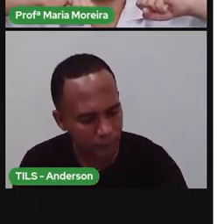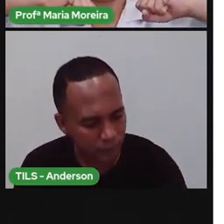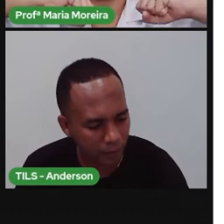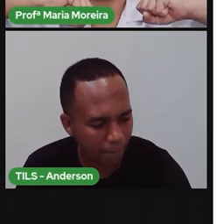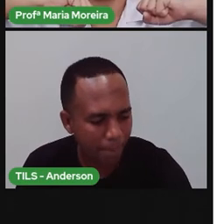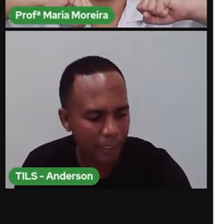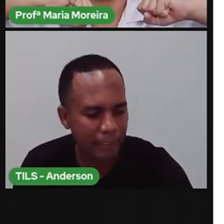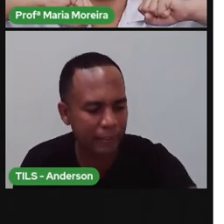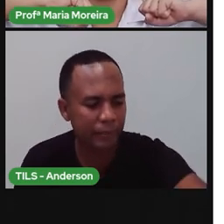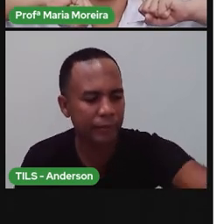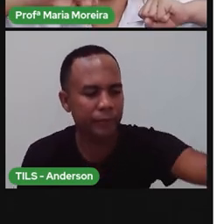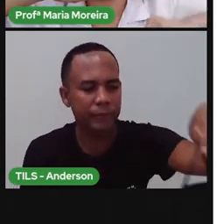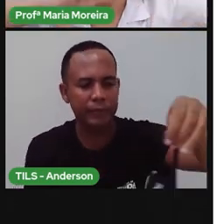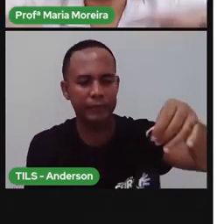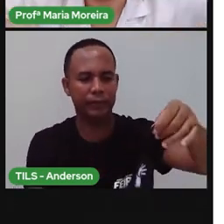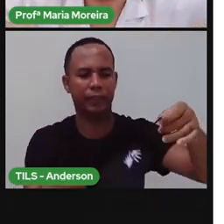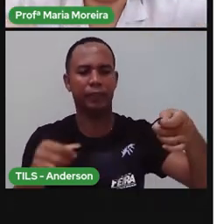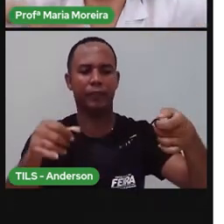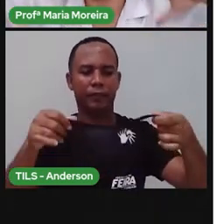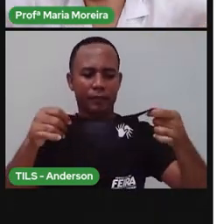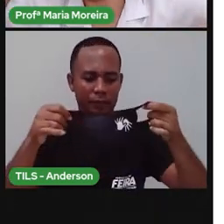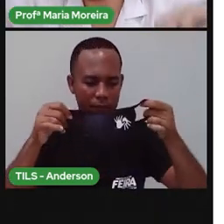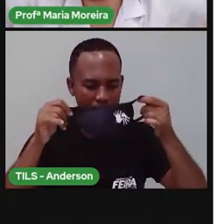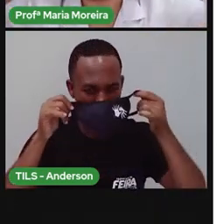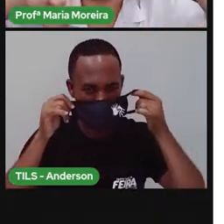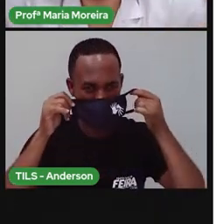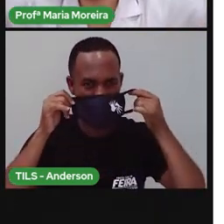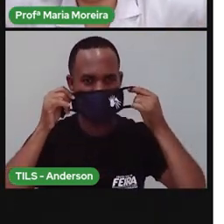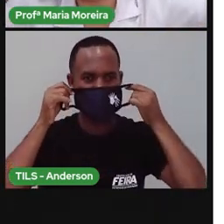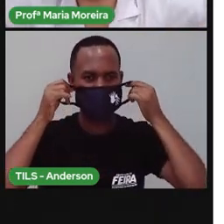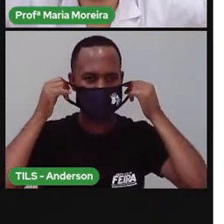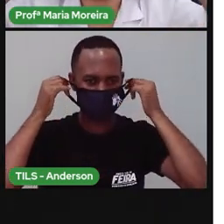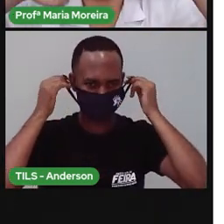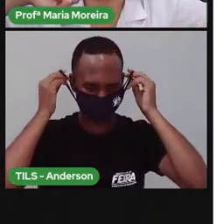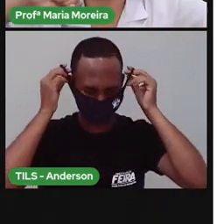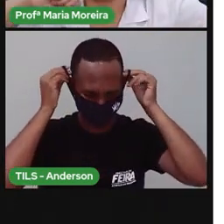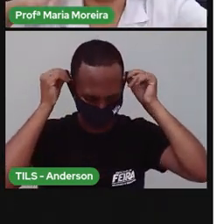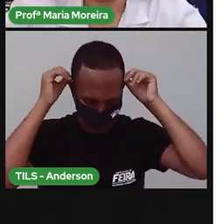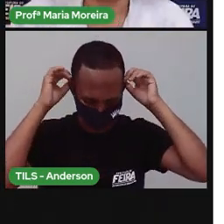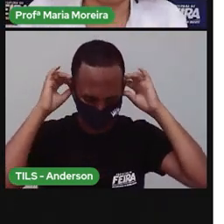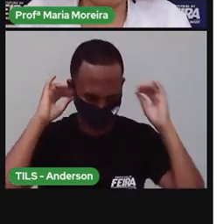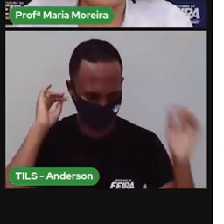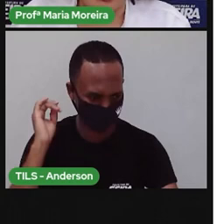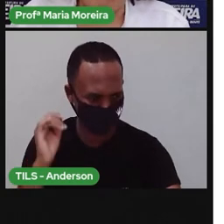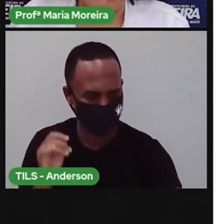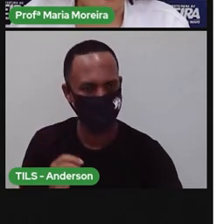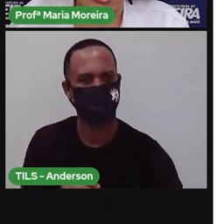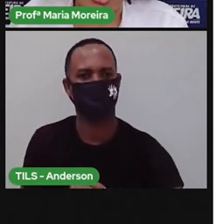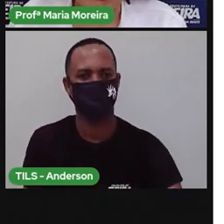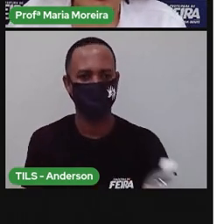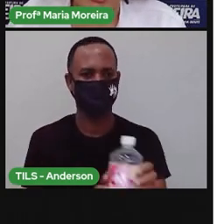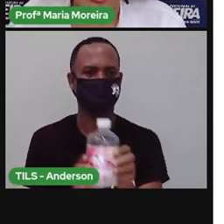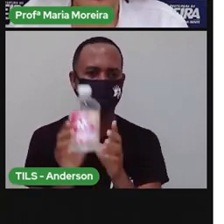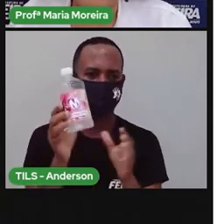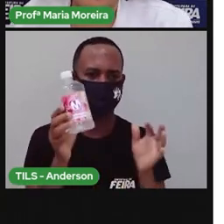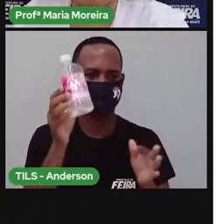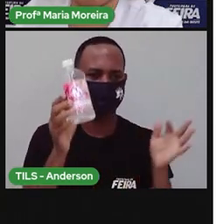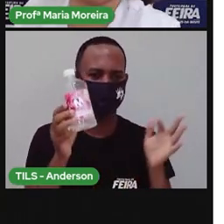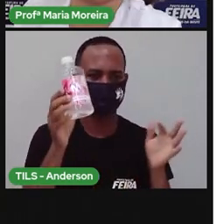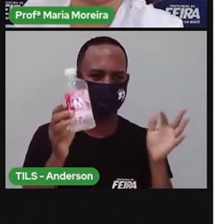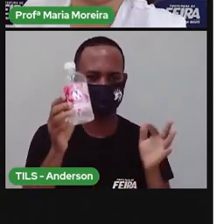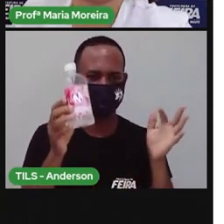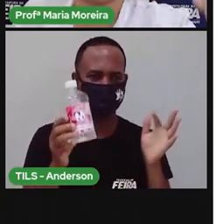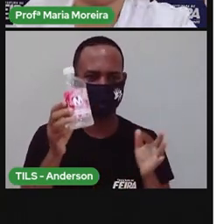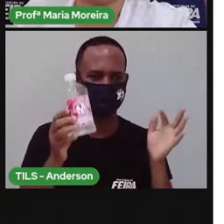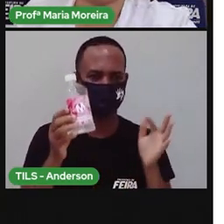as mãos. Lava uma mão. Lava outra. Usem álcool em gel, tá? Antes que ele